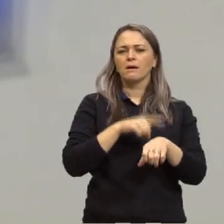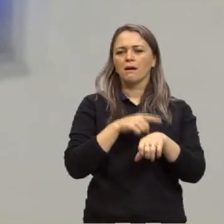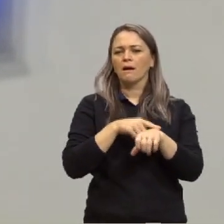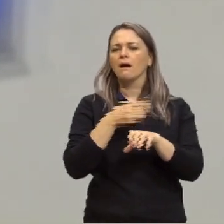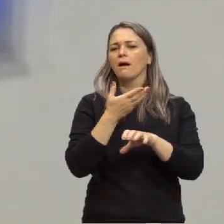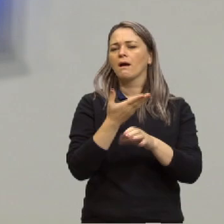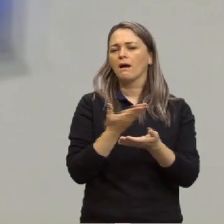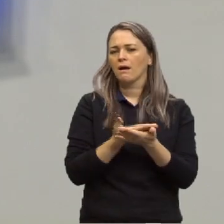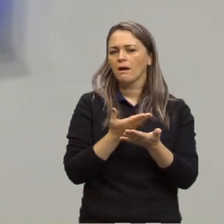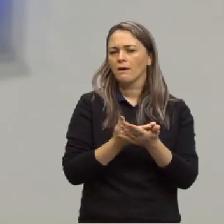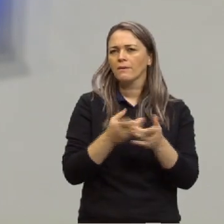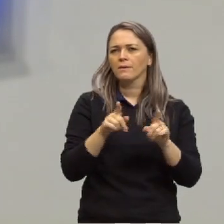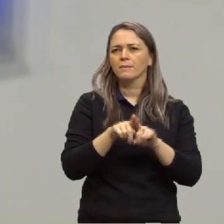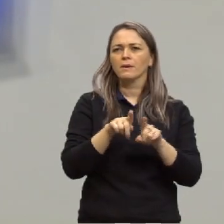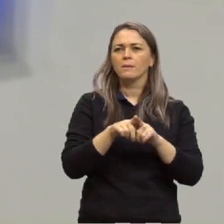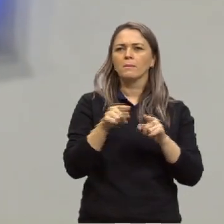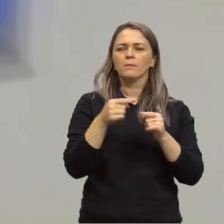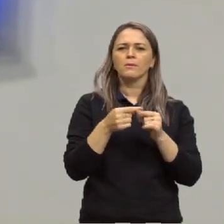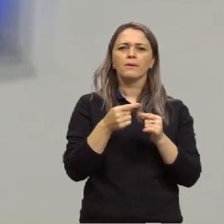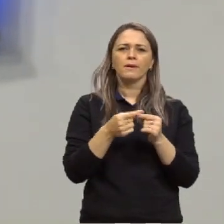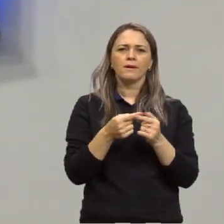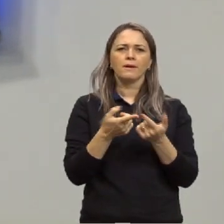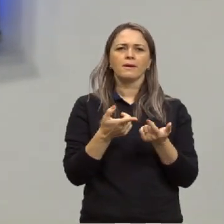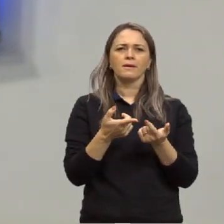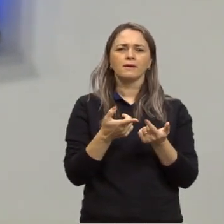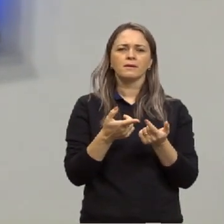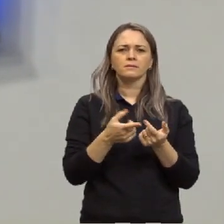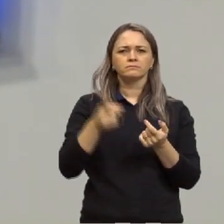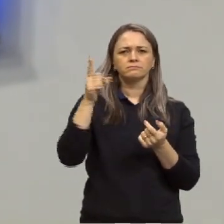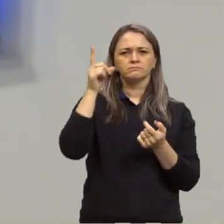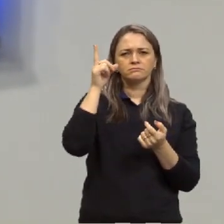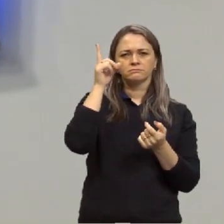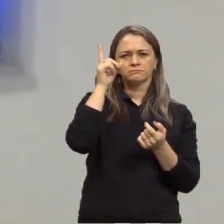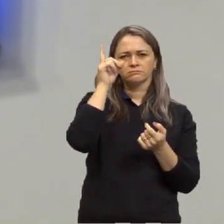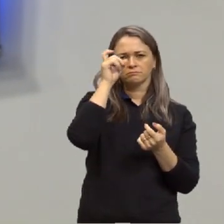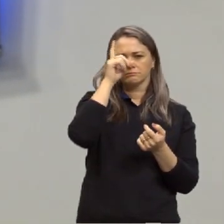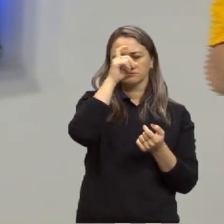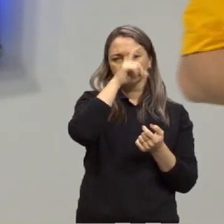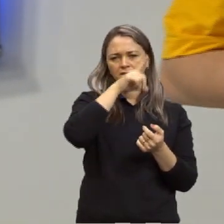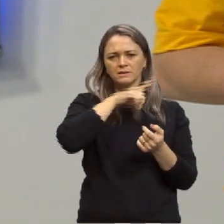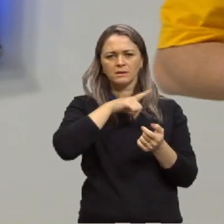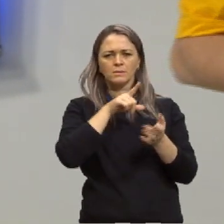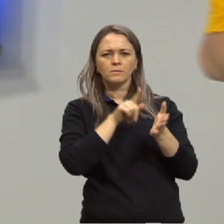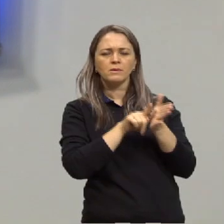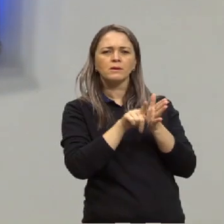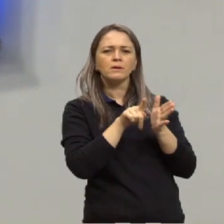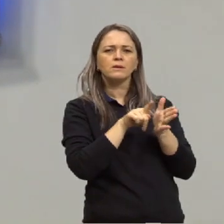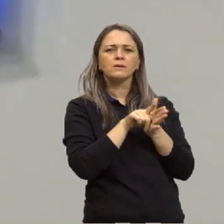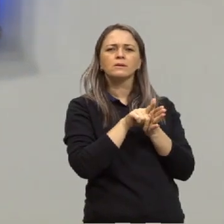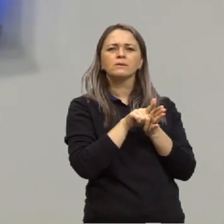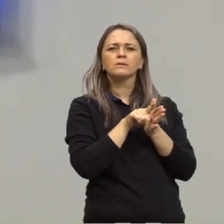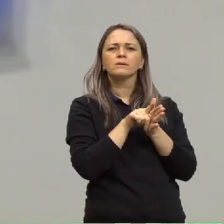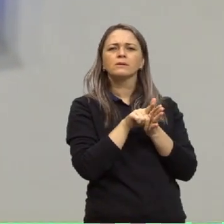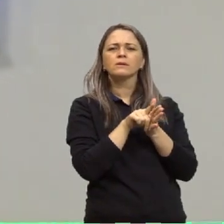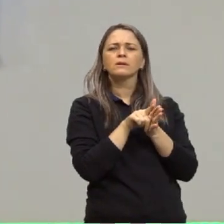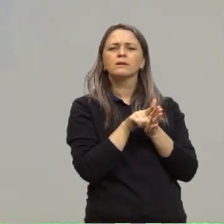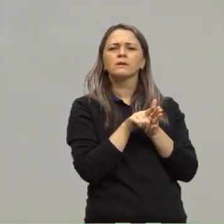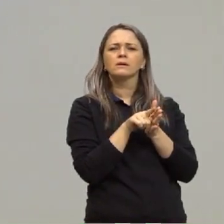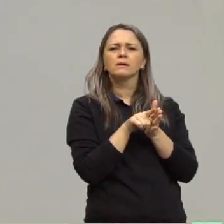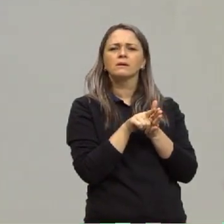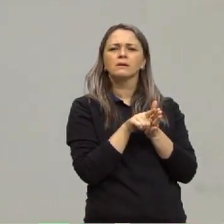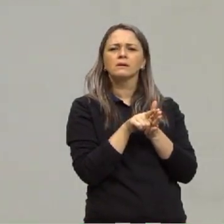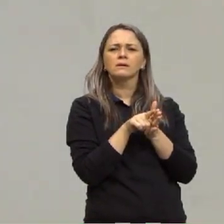vocês. Por que isso? Porque dificilmente vocês vão achar uma questão perguntando, por exemplo, assim,